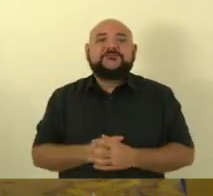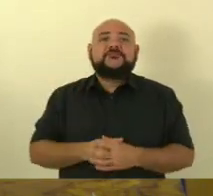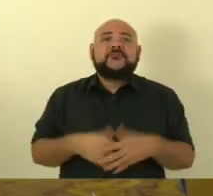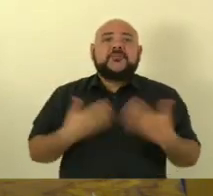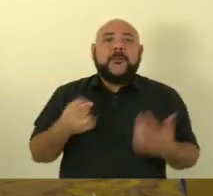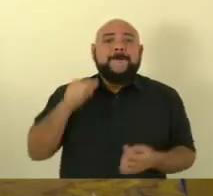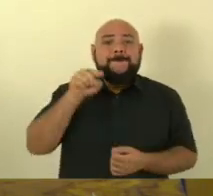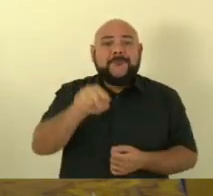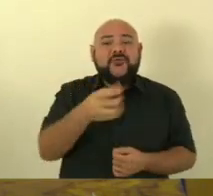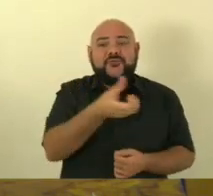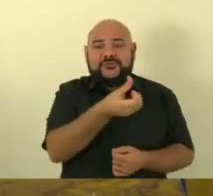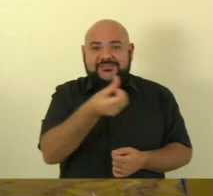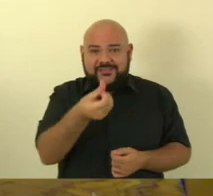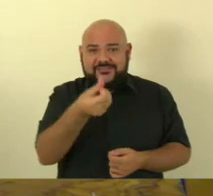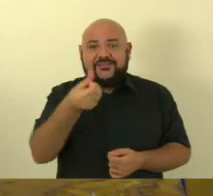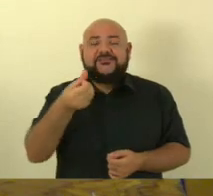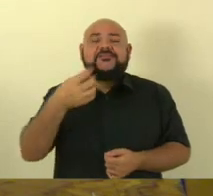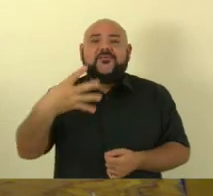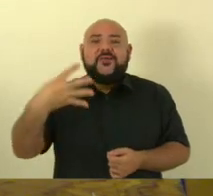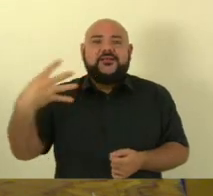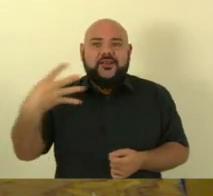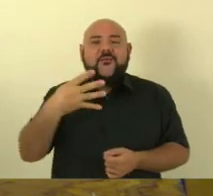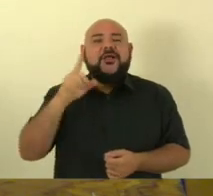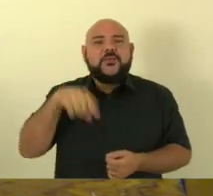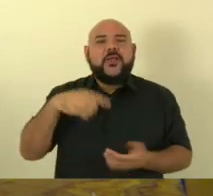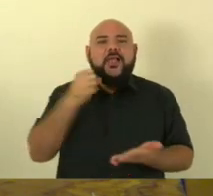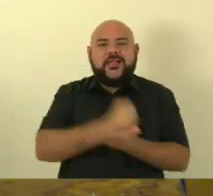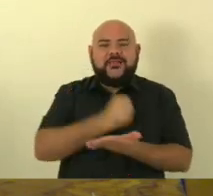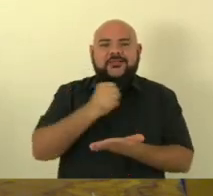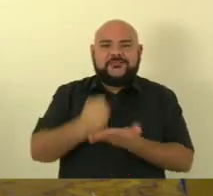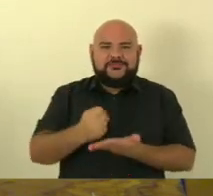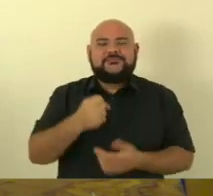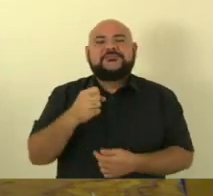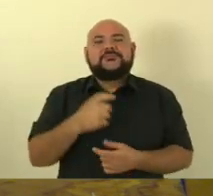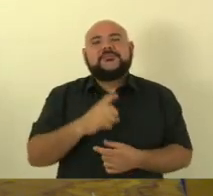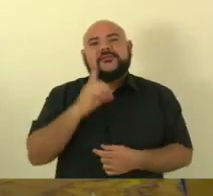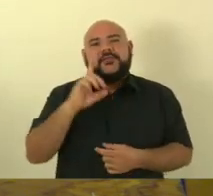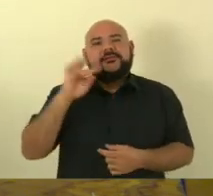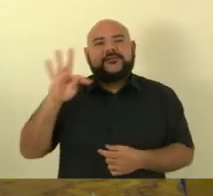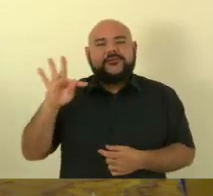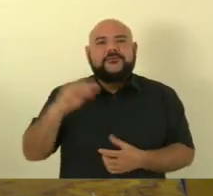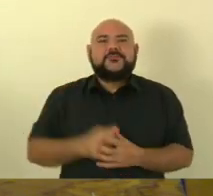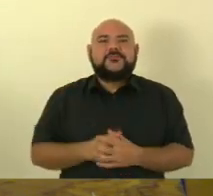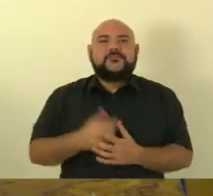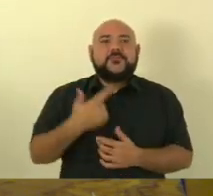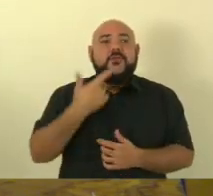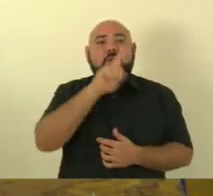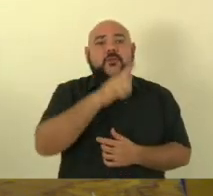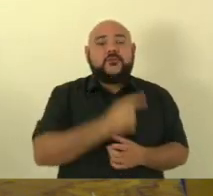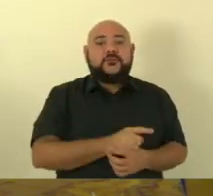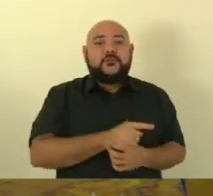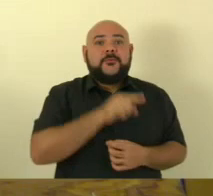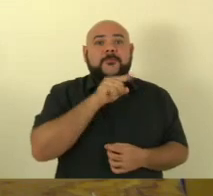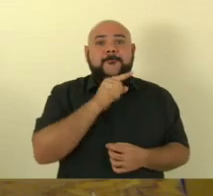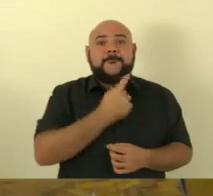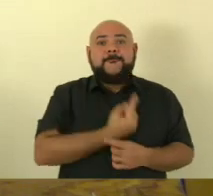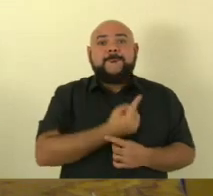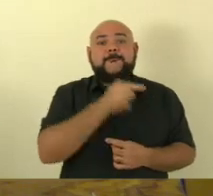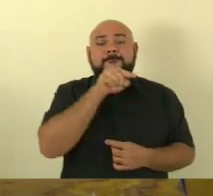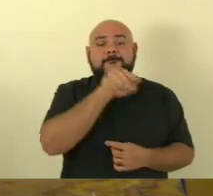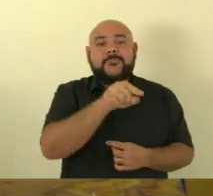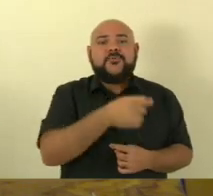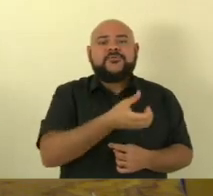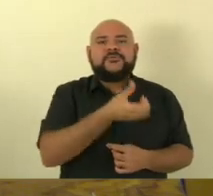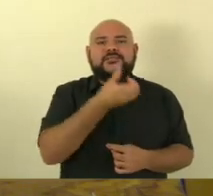.644 são de contrato temporário e outros 1.883 são efetivos é bom